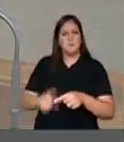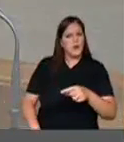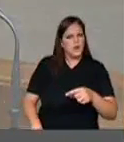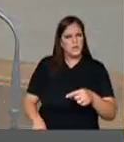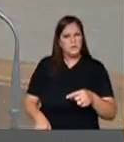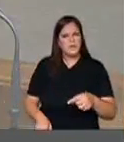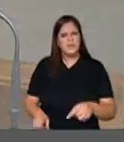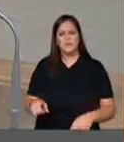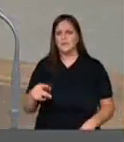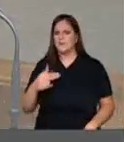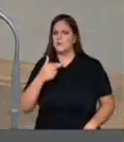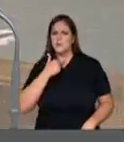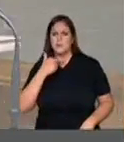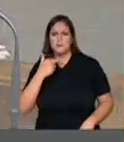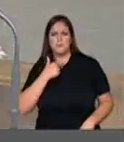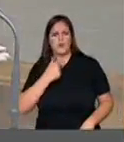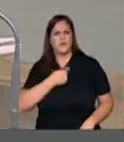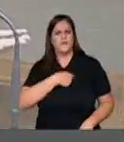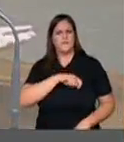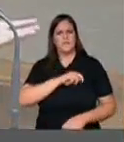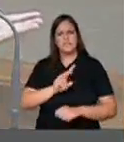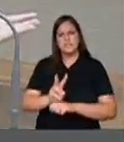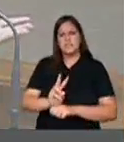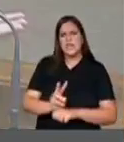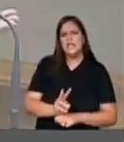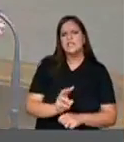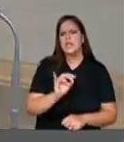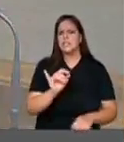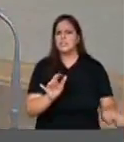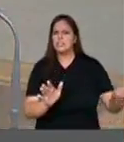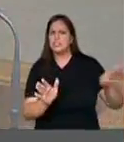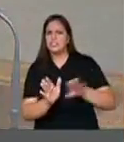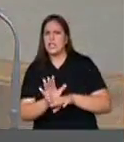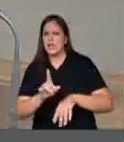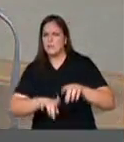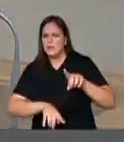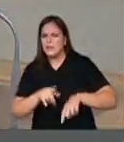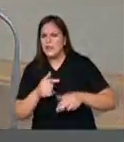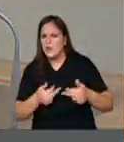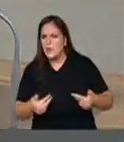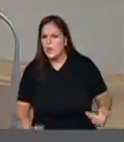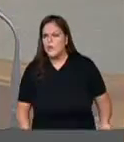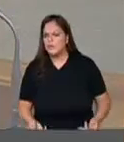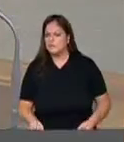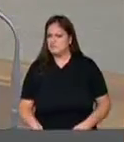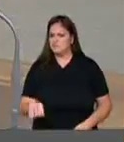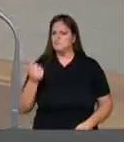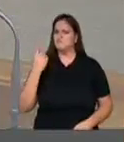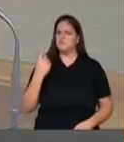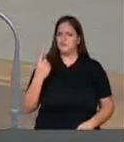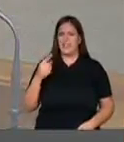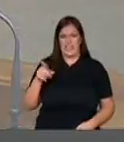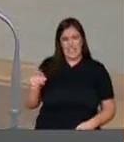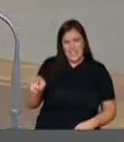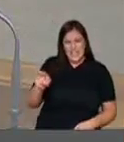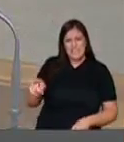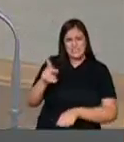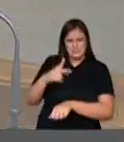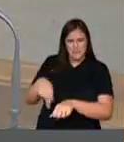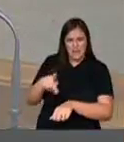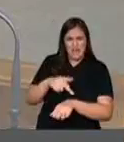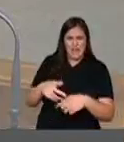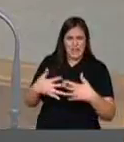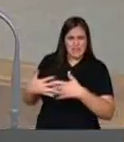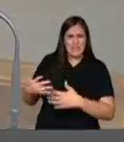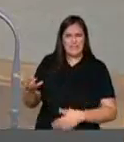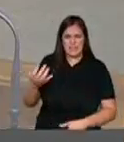fiscalização de contêineres que chegasse a nós. E é este país que quer nos impor o